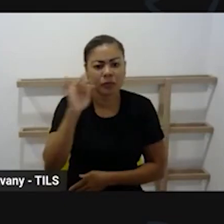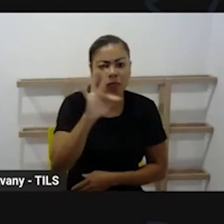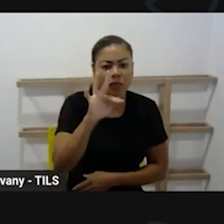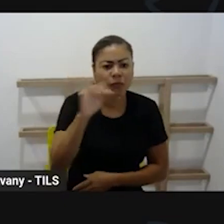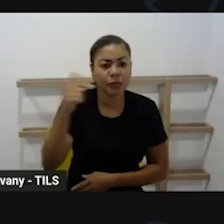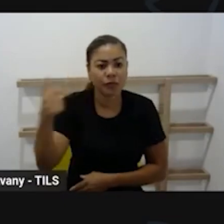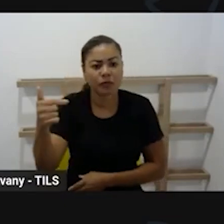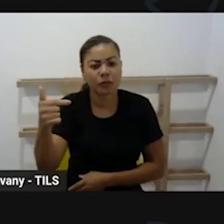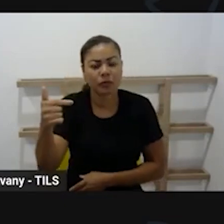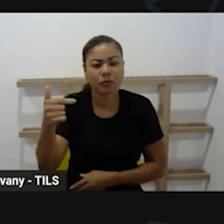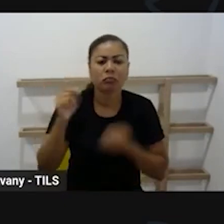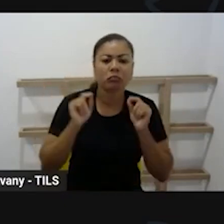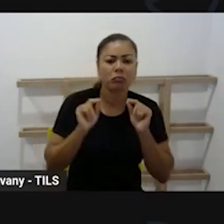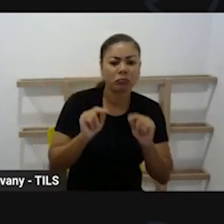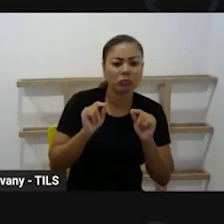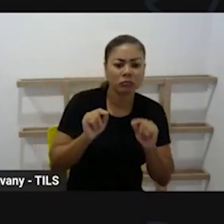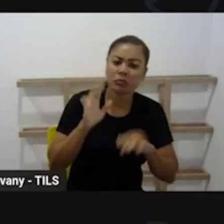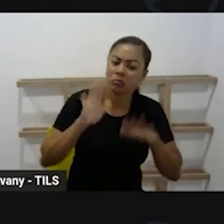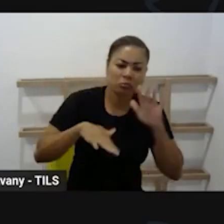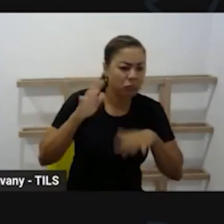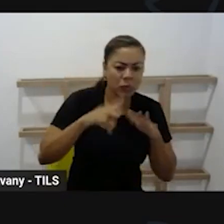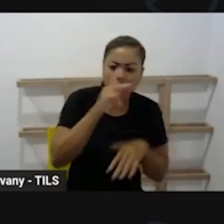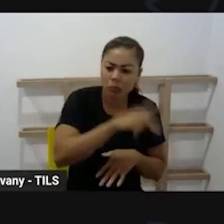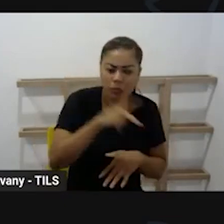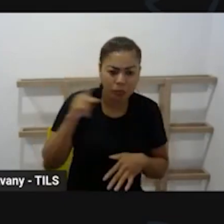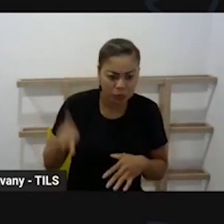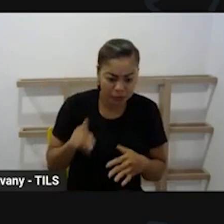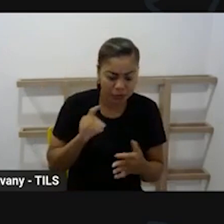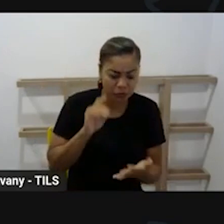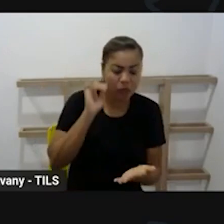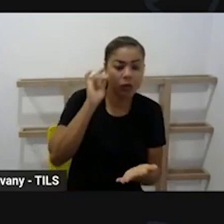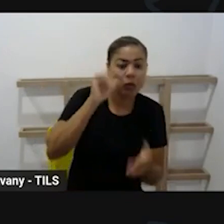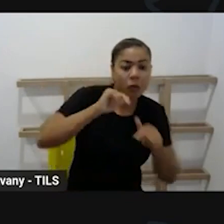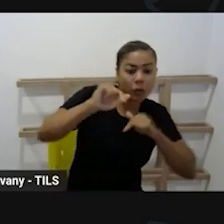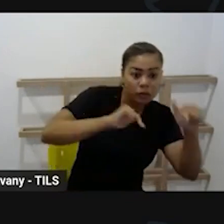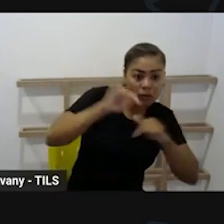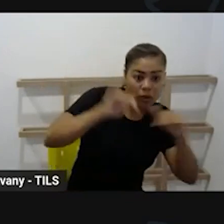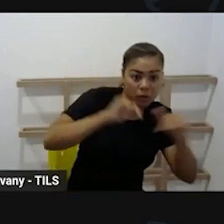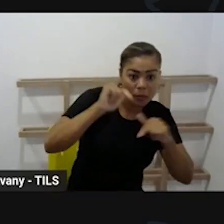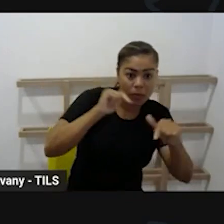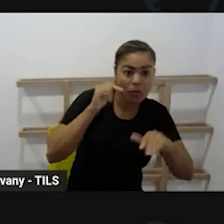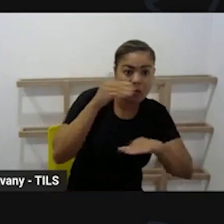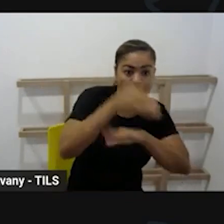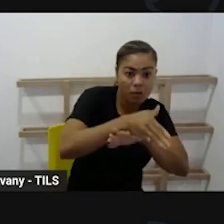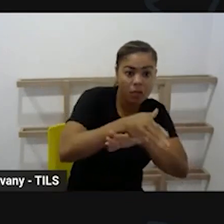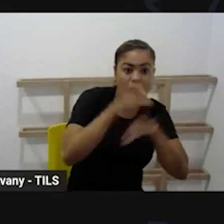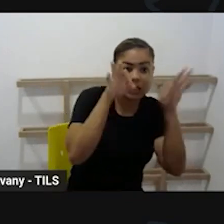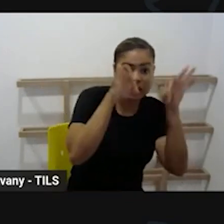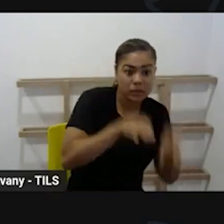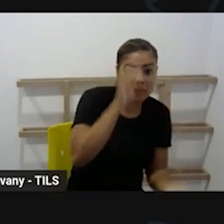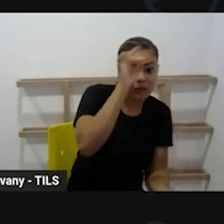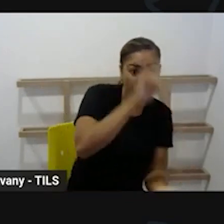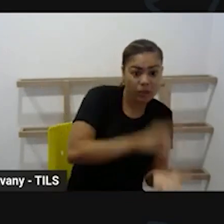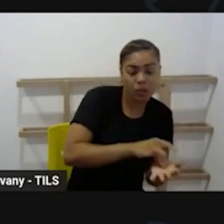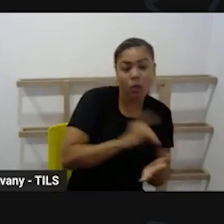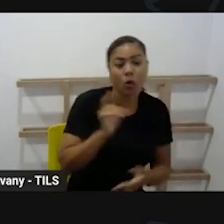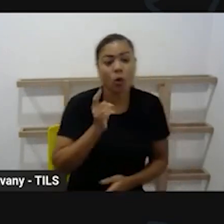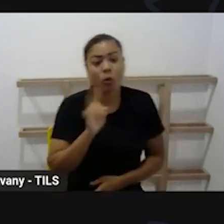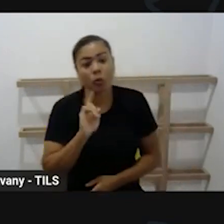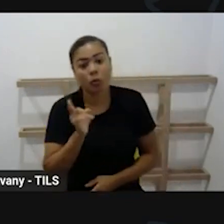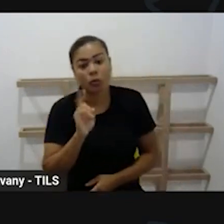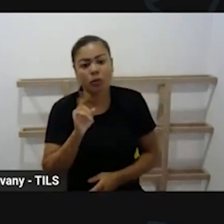independente se é o professor efetivo ou reda né todos são educadores e professores como é que a gente vai desenvolver esse trabalho